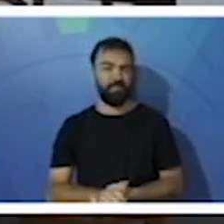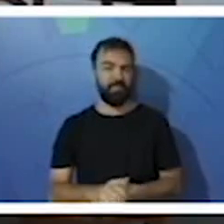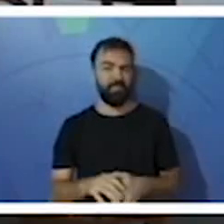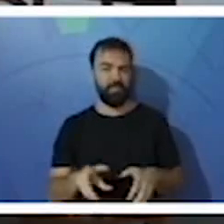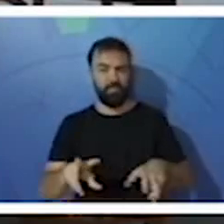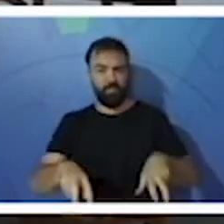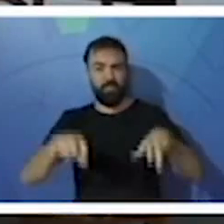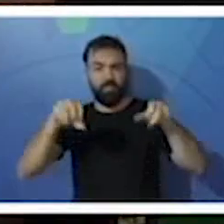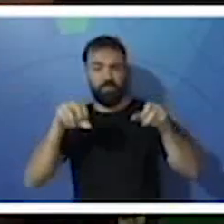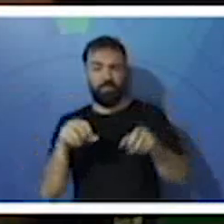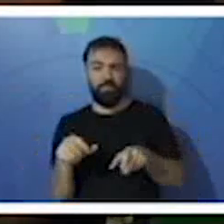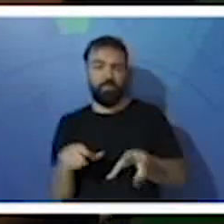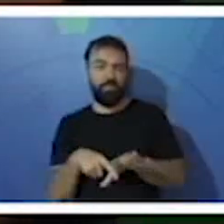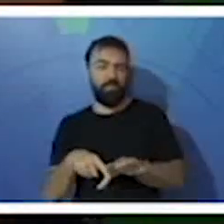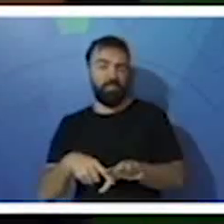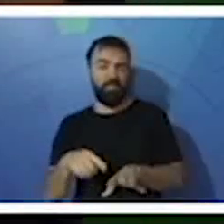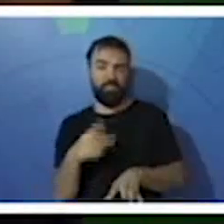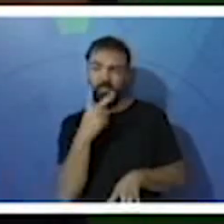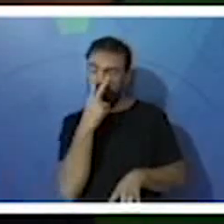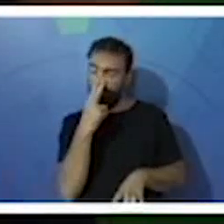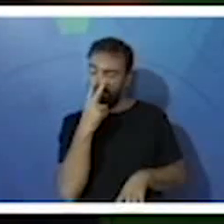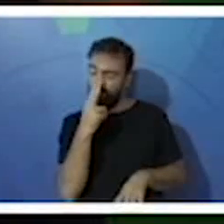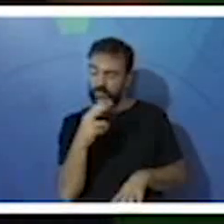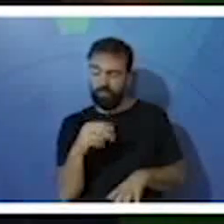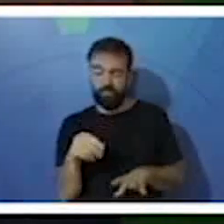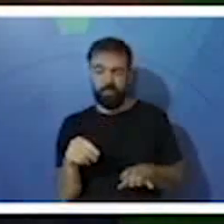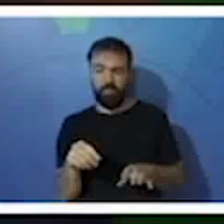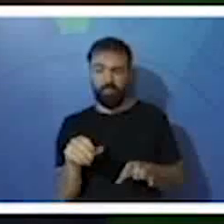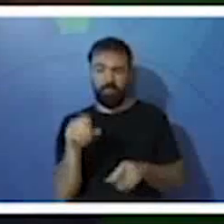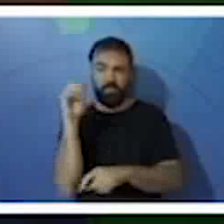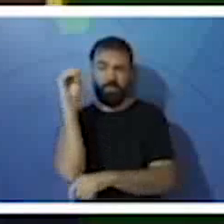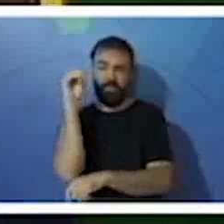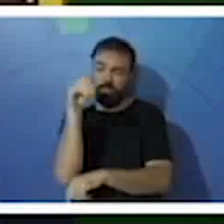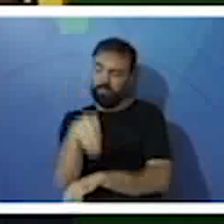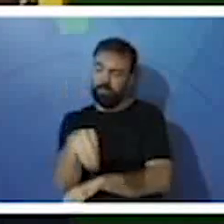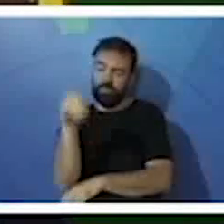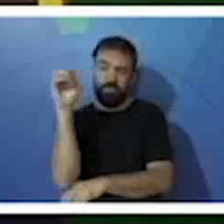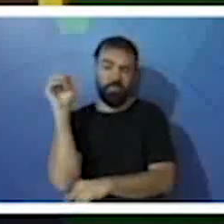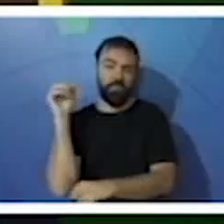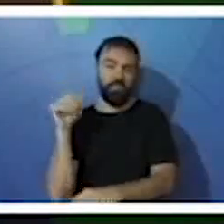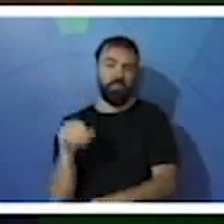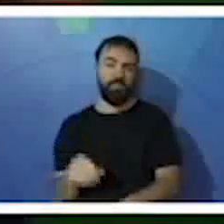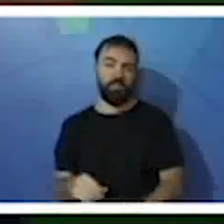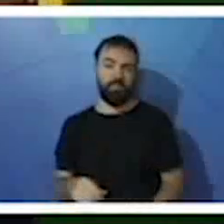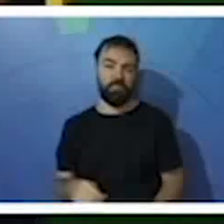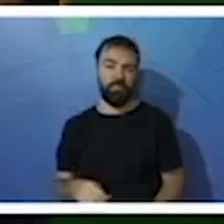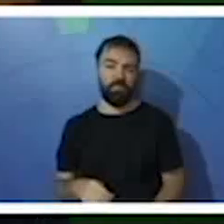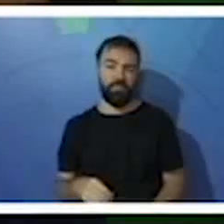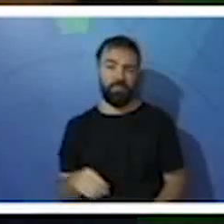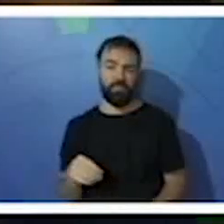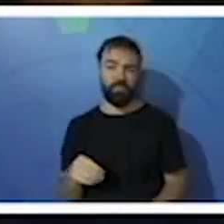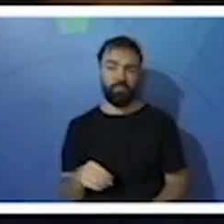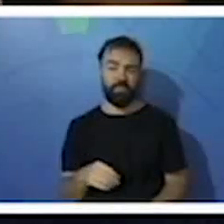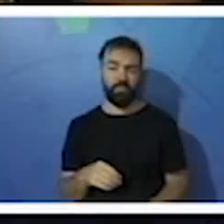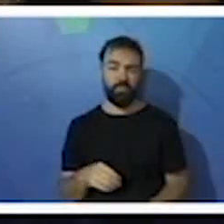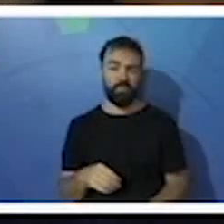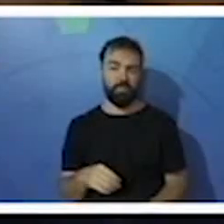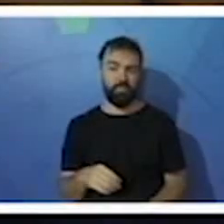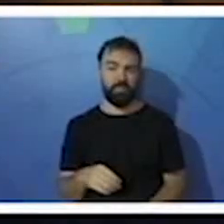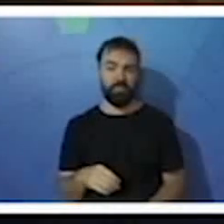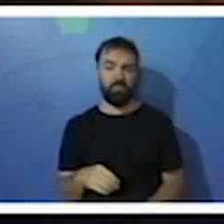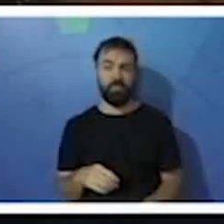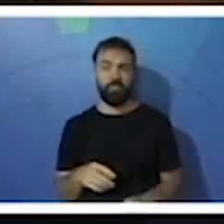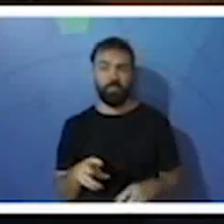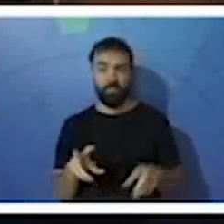os pés do avestruz. A águia, crianças, ela usa as garras fortes e afiadas